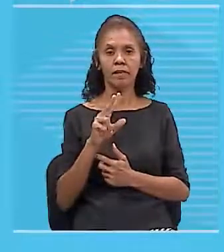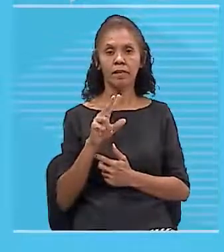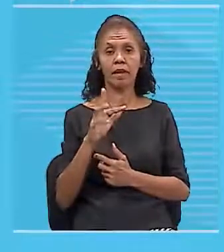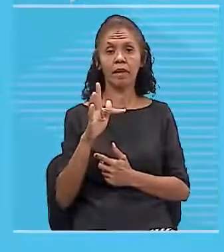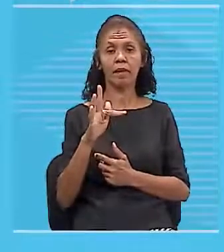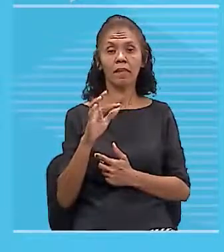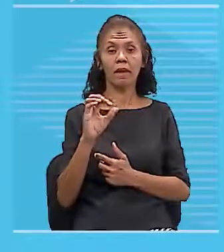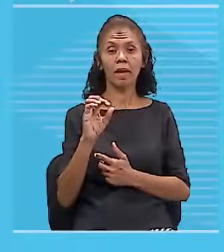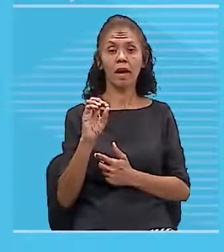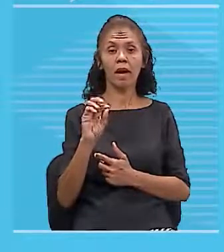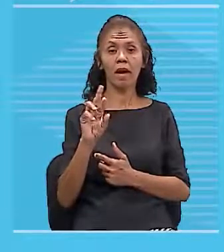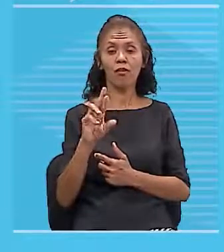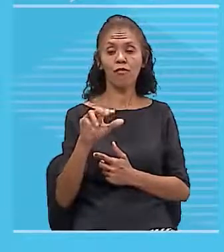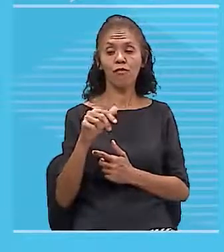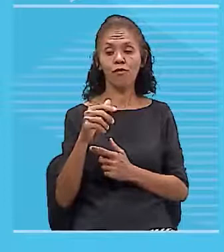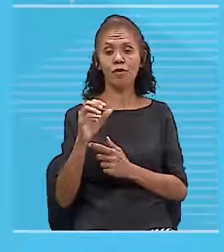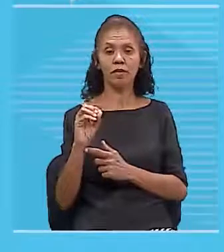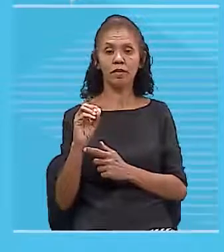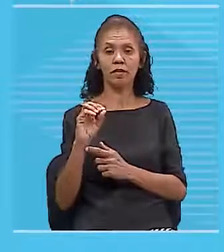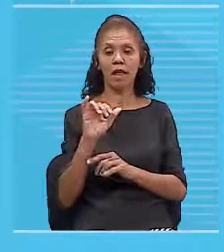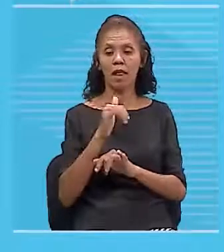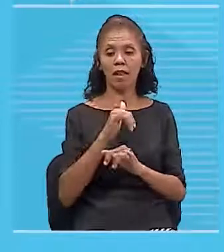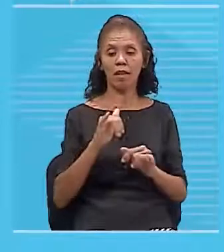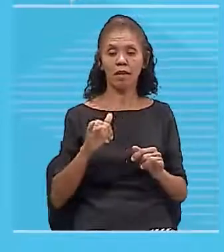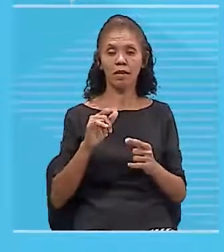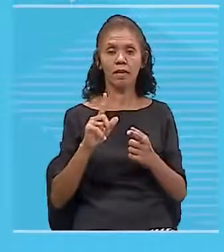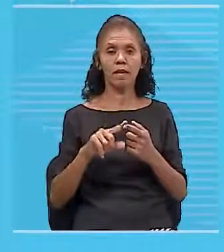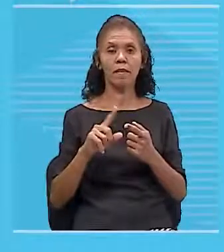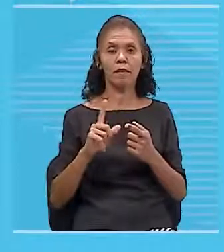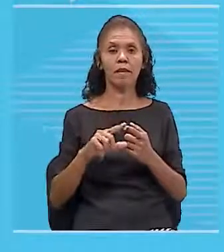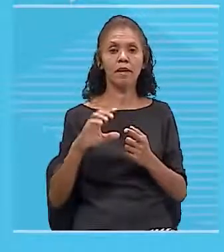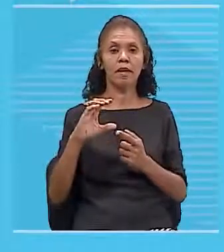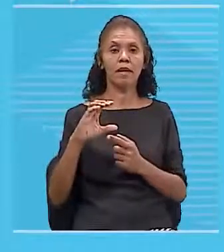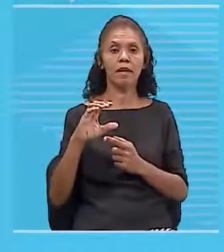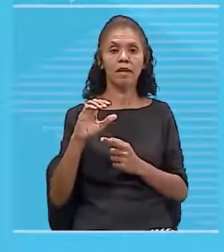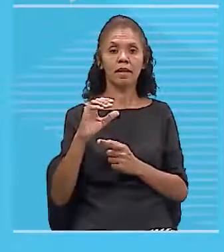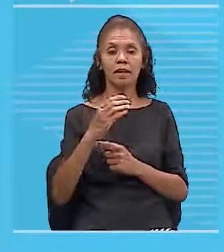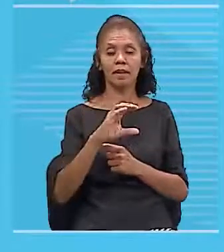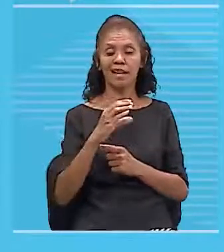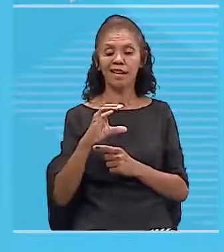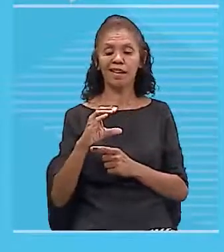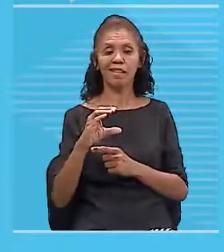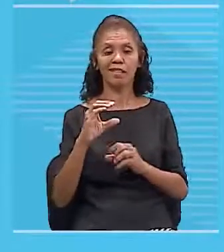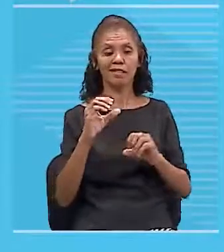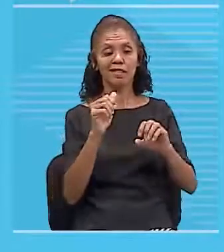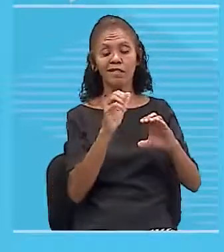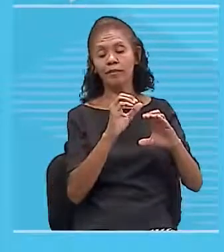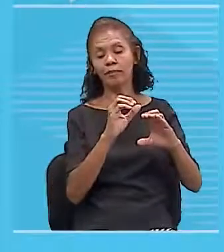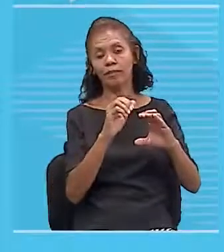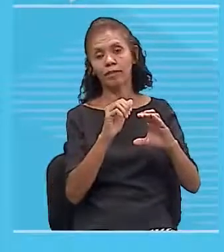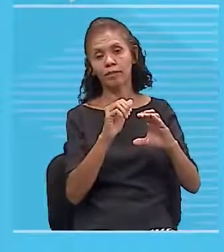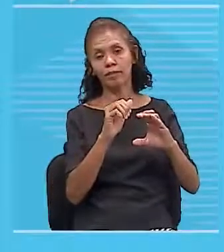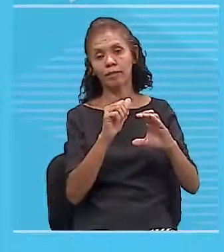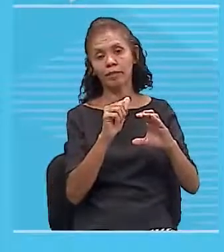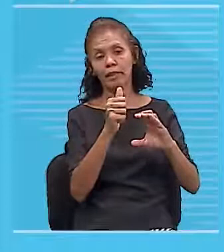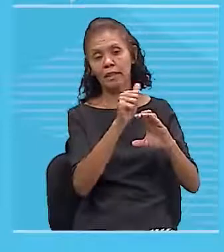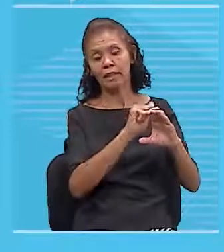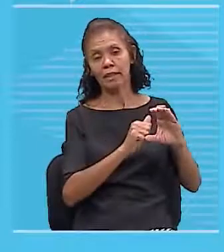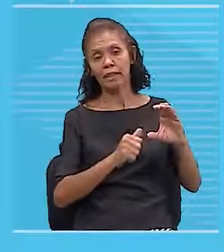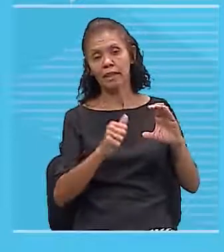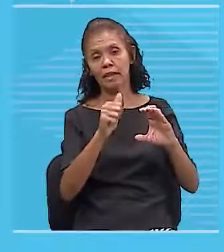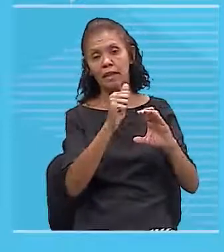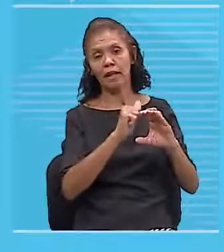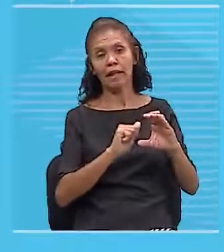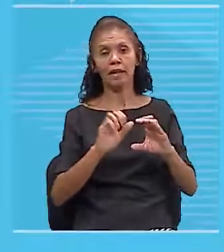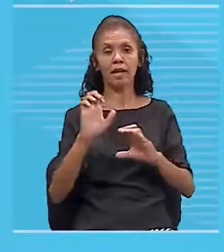dela, da carga elementar também, que a gente tem que lembrar do valor, certo? Então, muitas vezes é bom